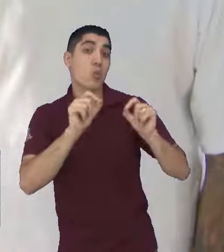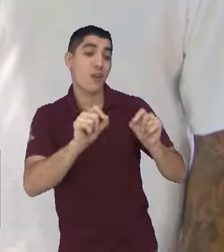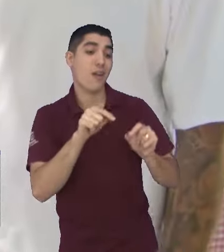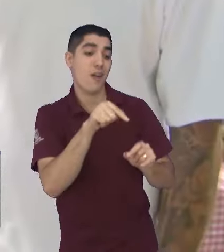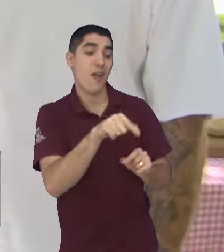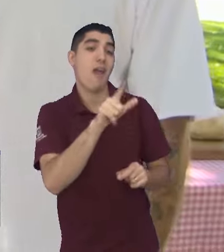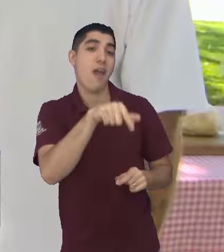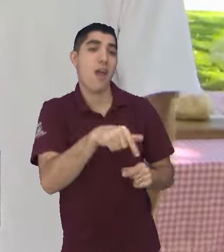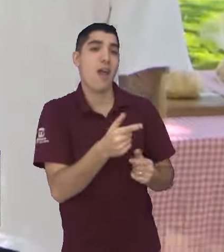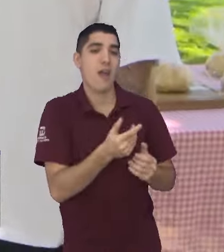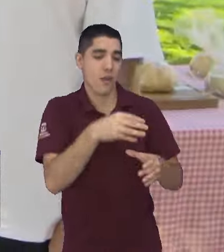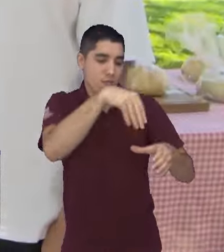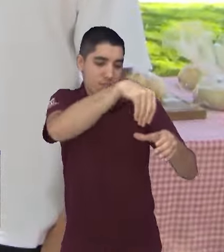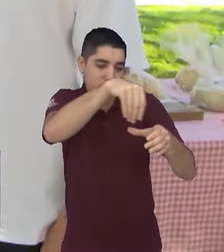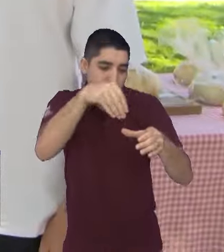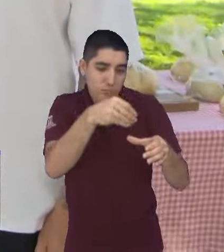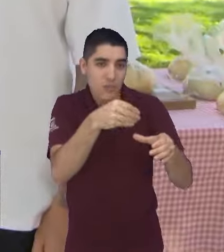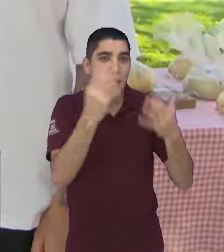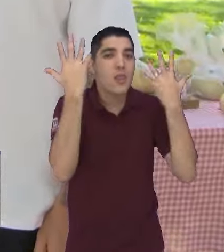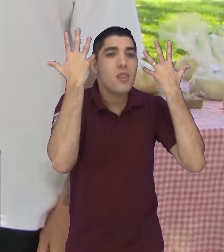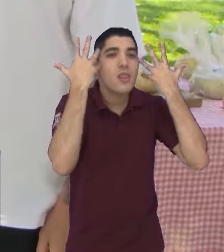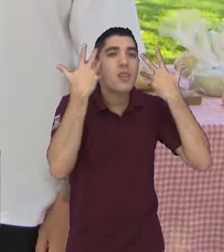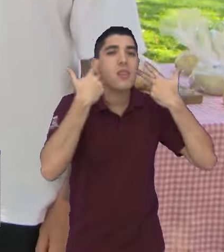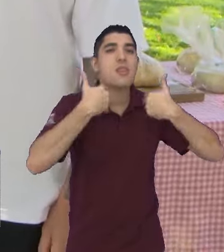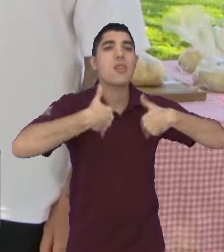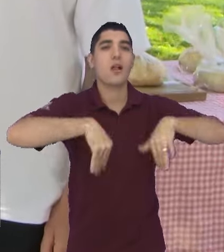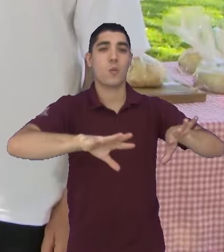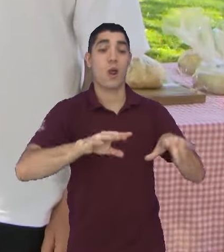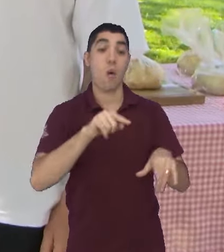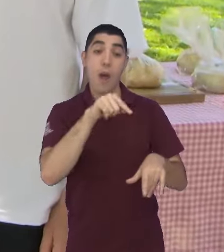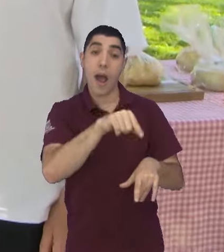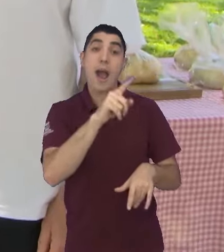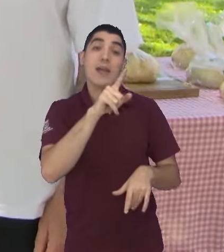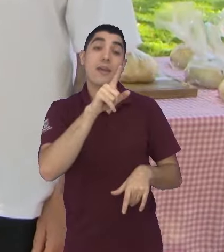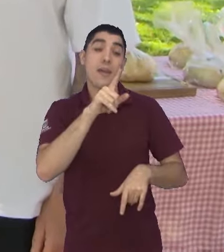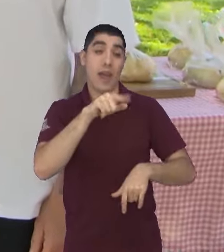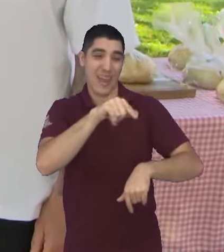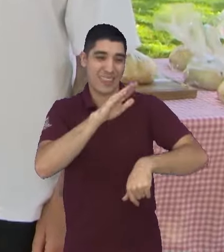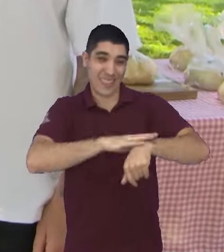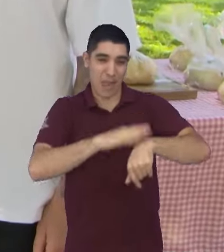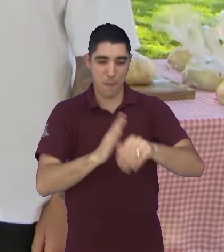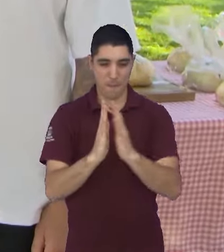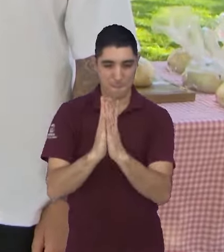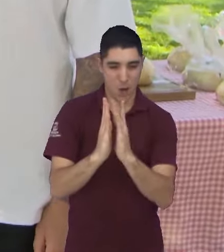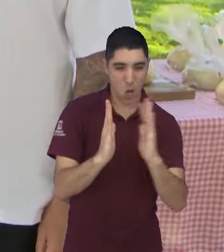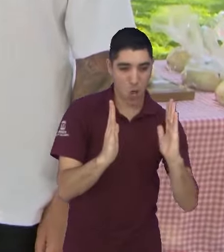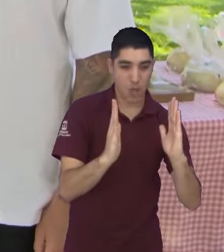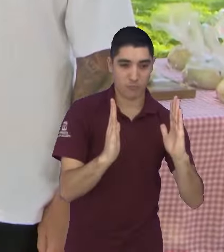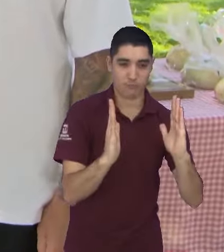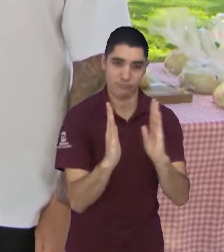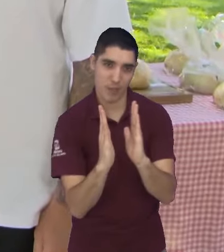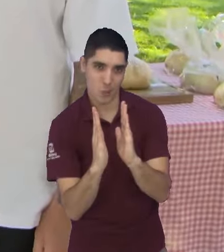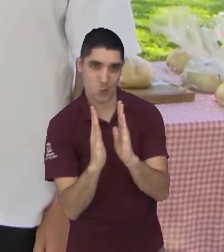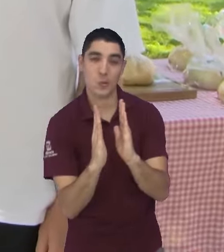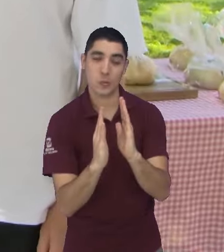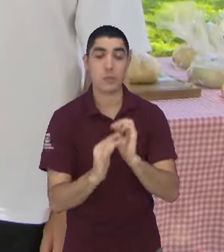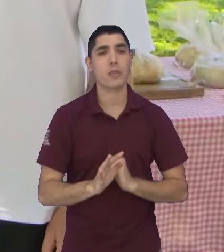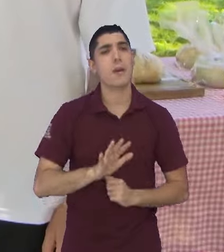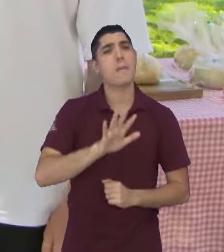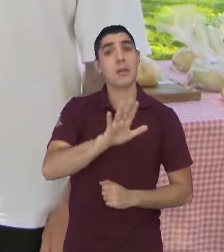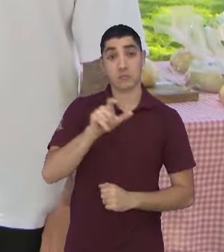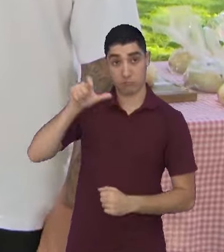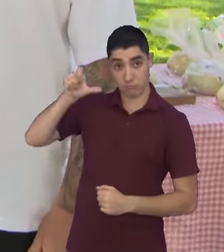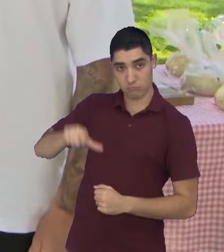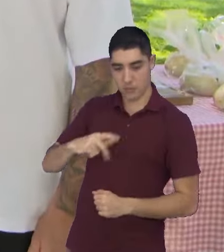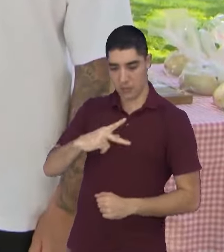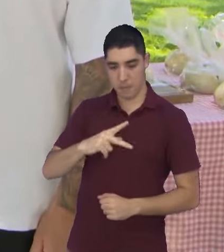fermentação natural, né, gente? Ele acaba durando menos. Mas, então, é isso. Olha, o Paulo, gente, ele é MEI,